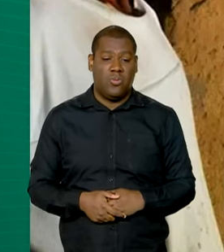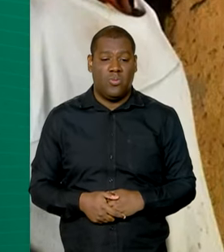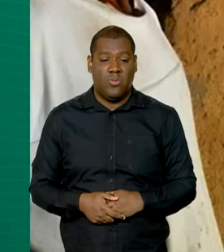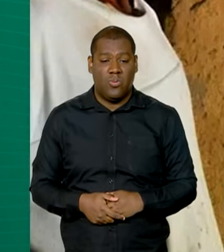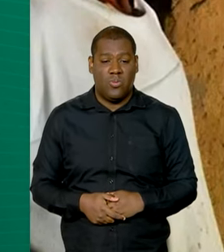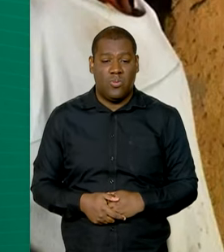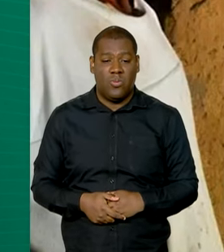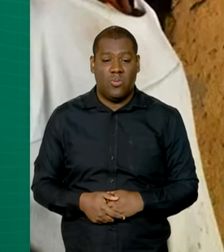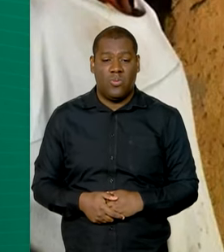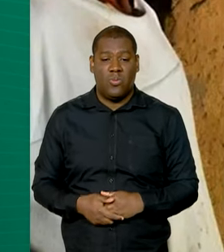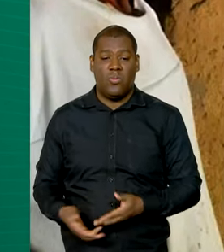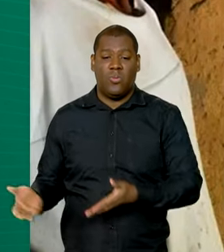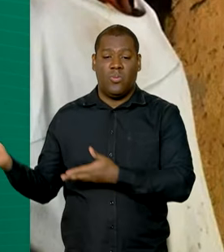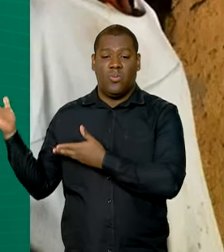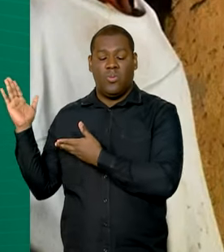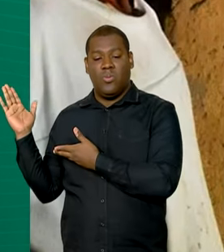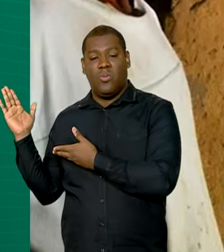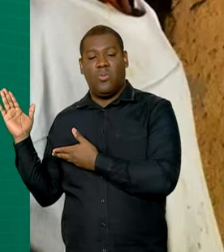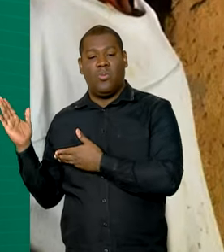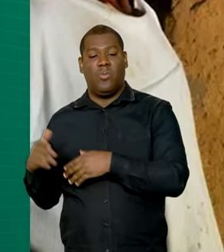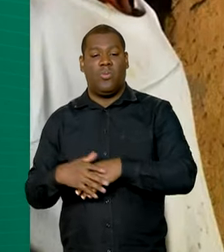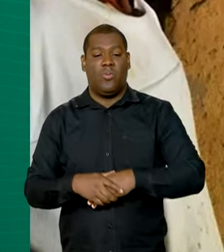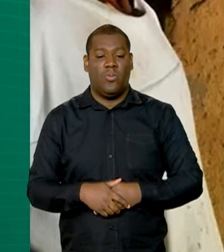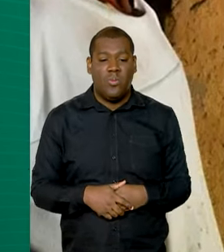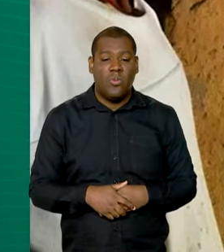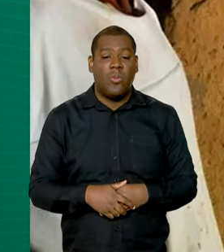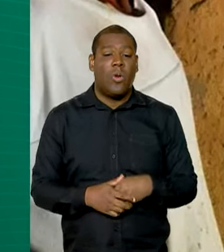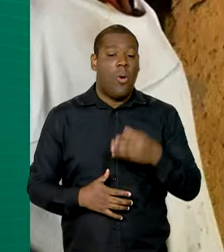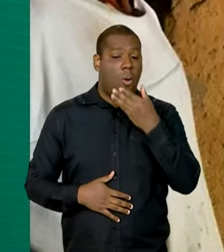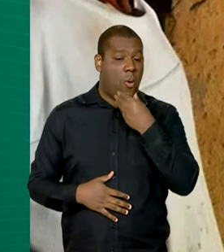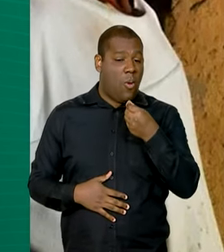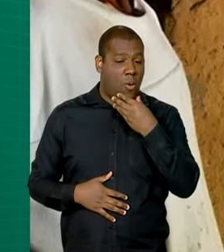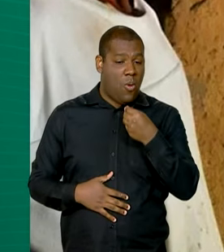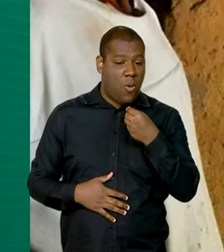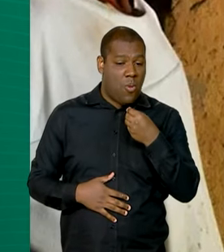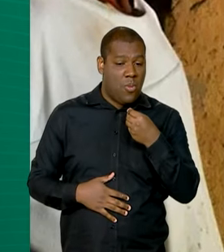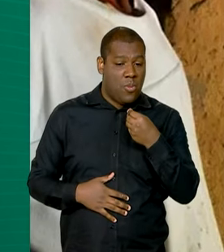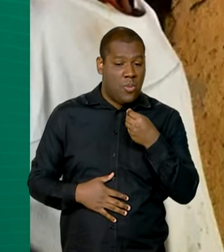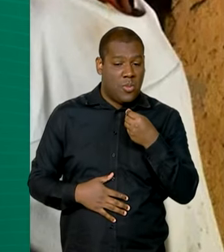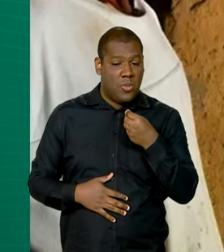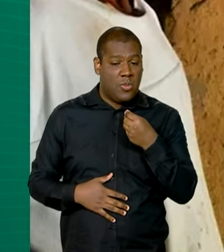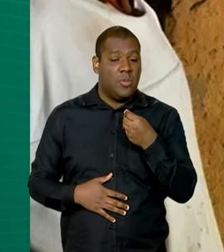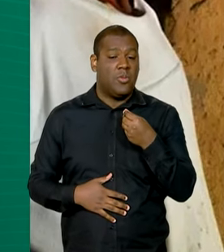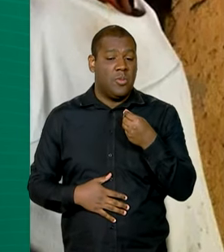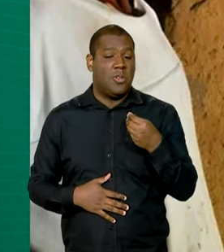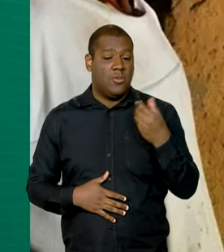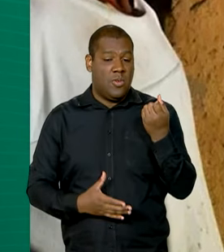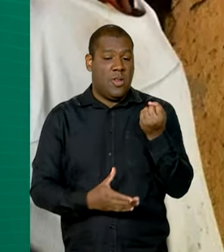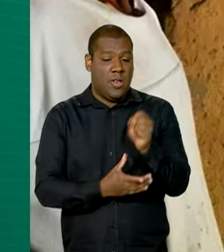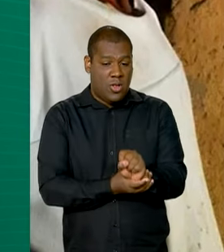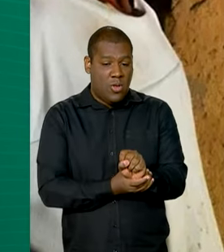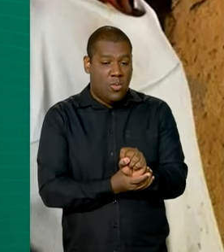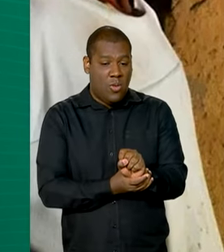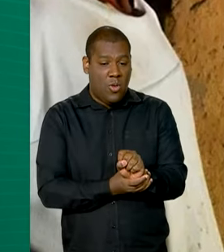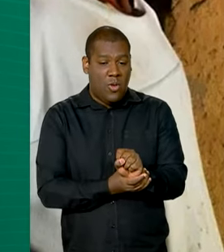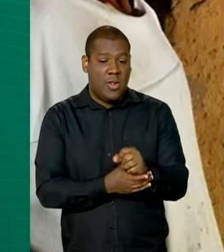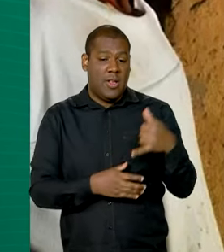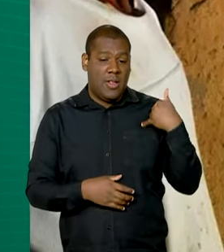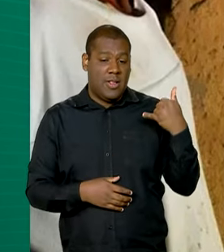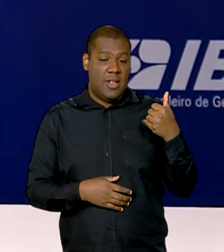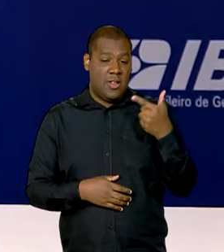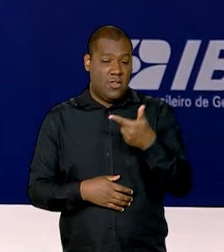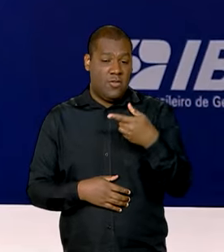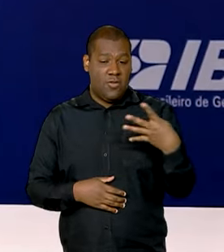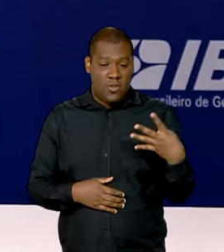Outro resultado é a predominância masculina, de até 24 anos, e a feminina é a partir dos